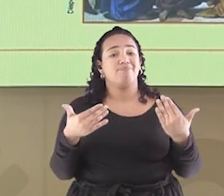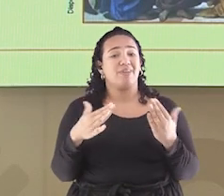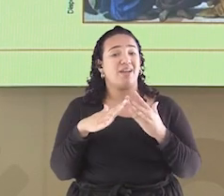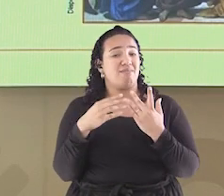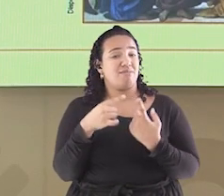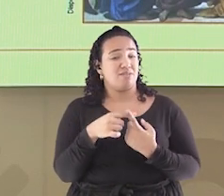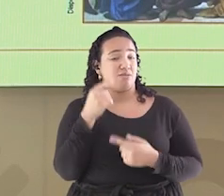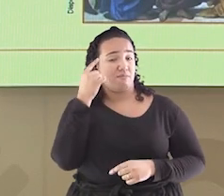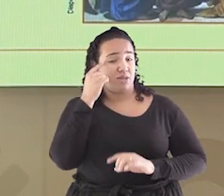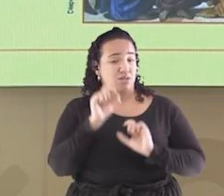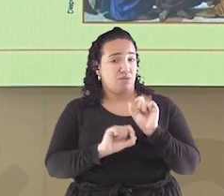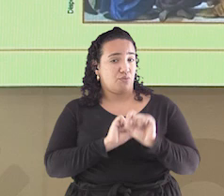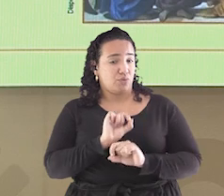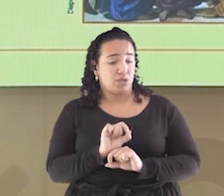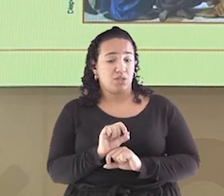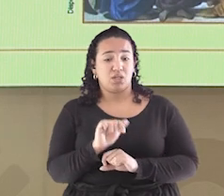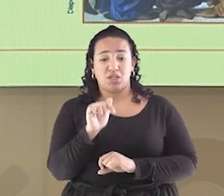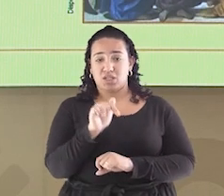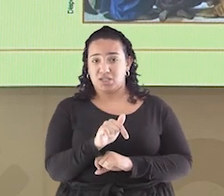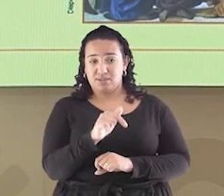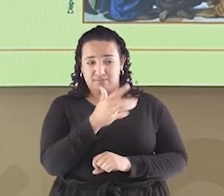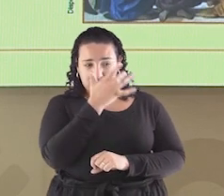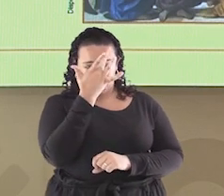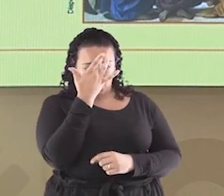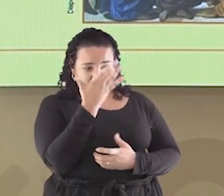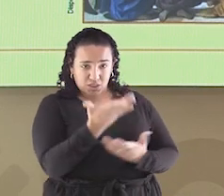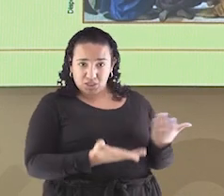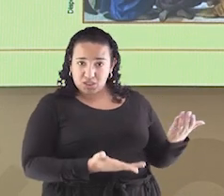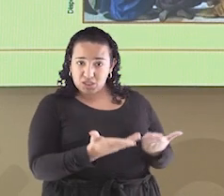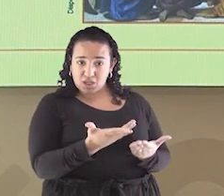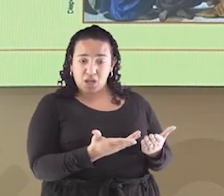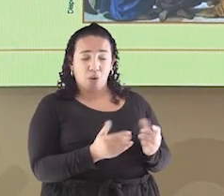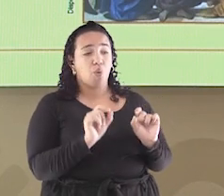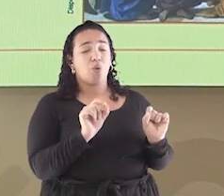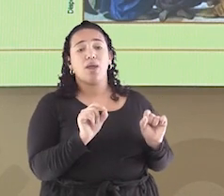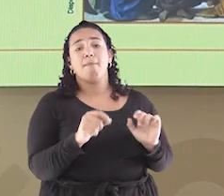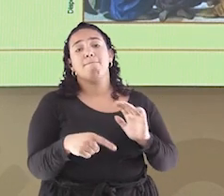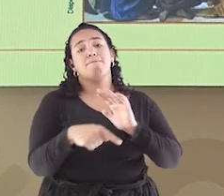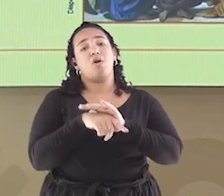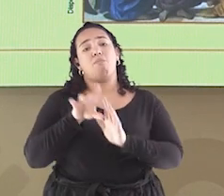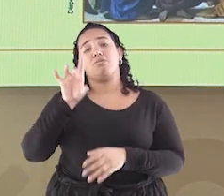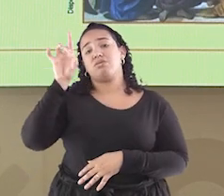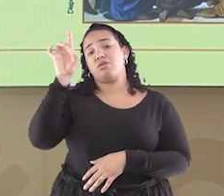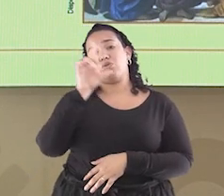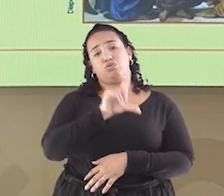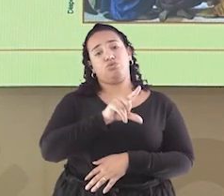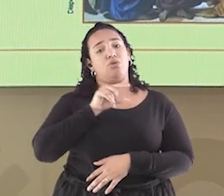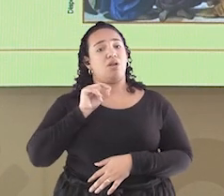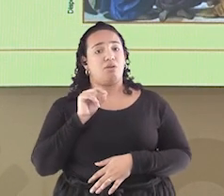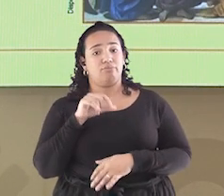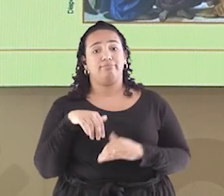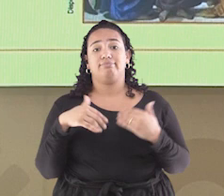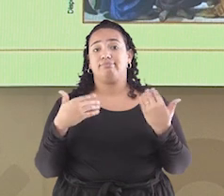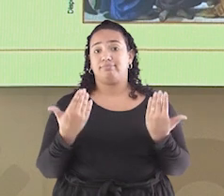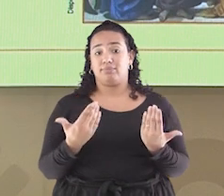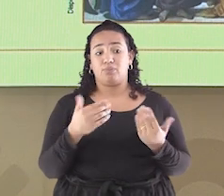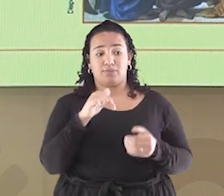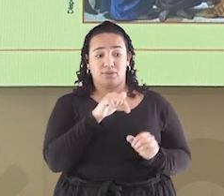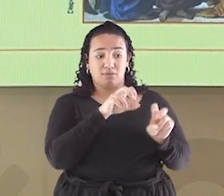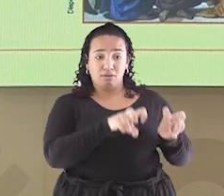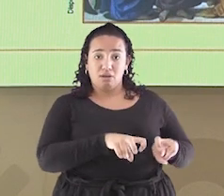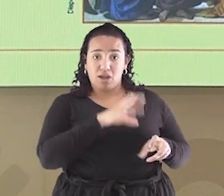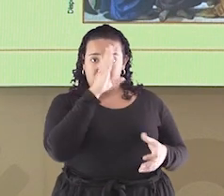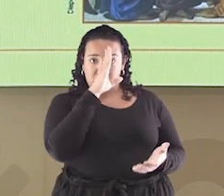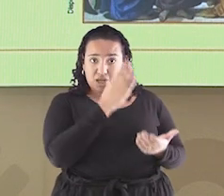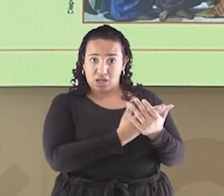de vida civis eram o simples resultado dos designos divinos. Dessa maneira, os camponeses acreditavam que